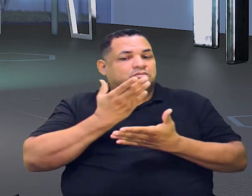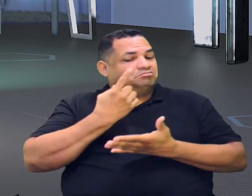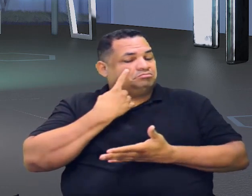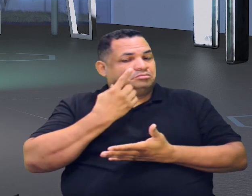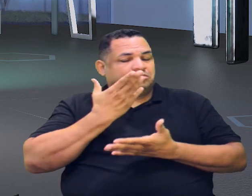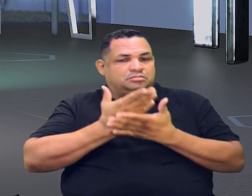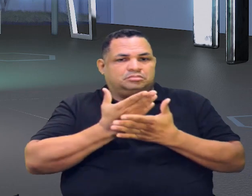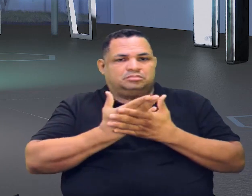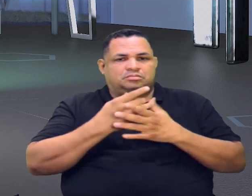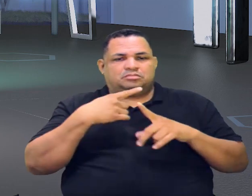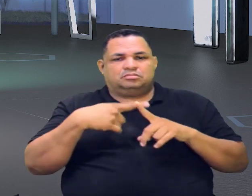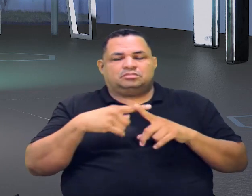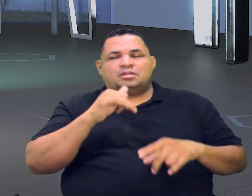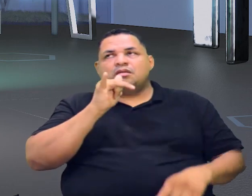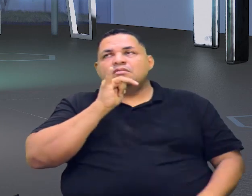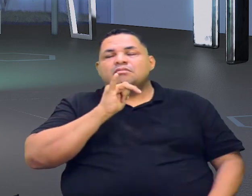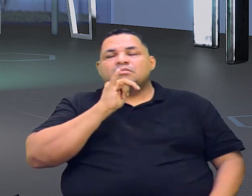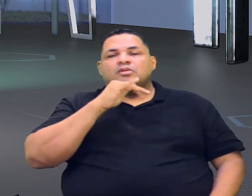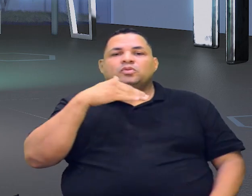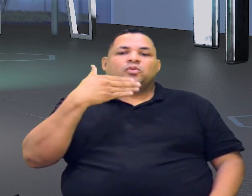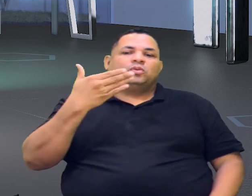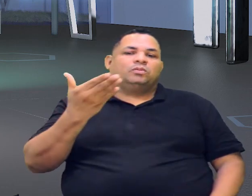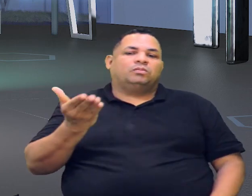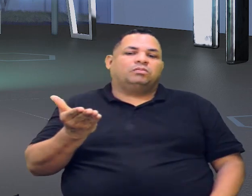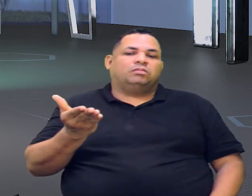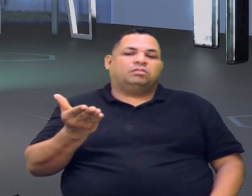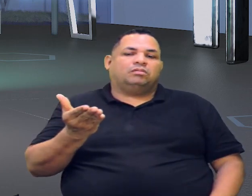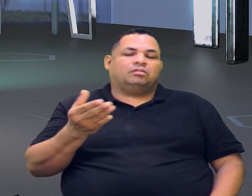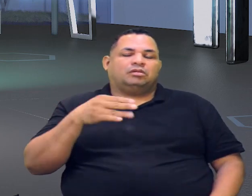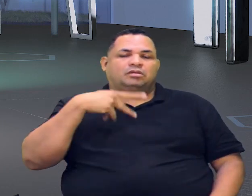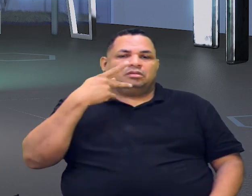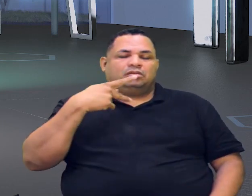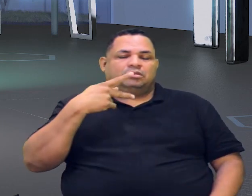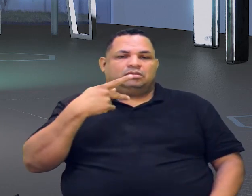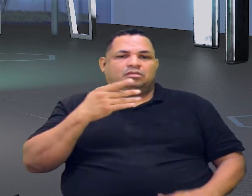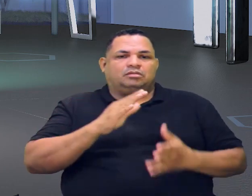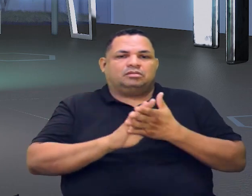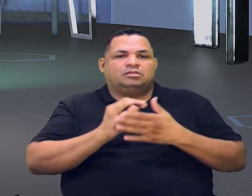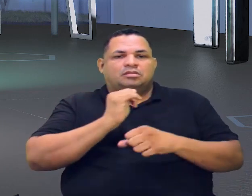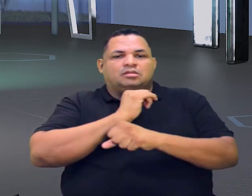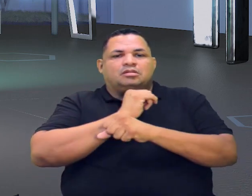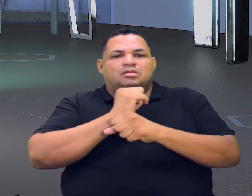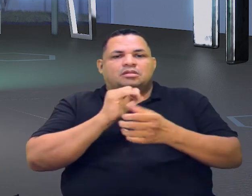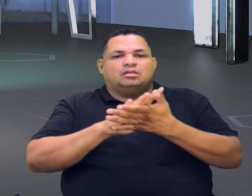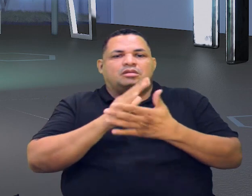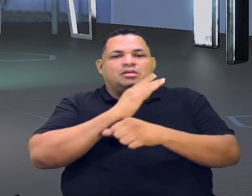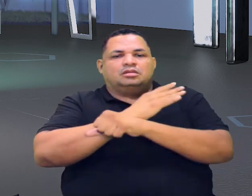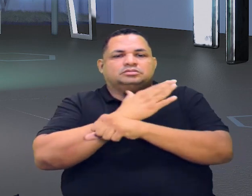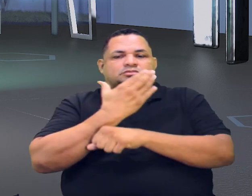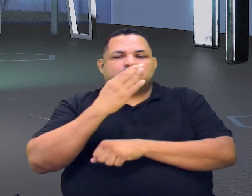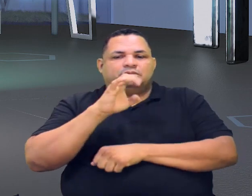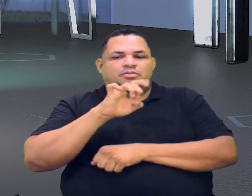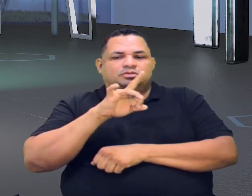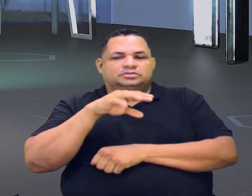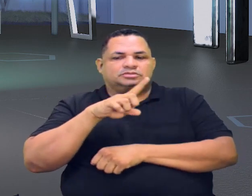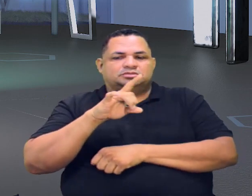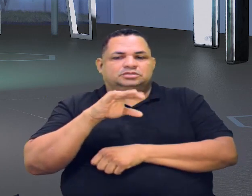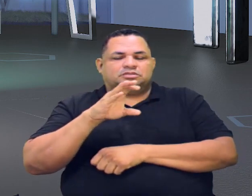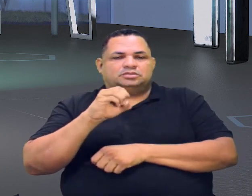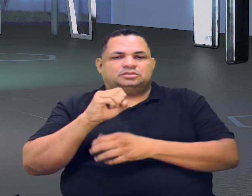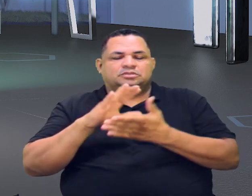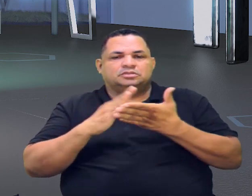nessa. Por quê? Por exemplo, quando a gente falar lá dos ácidos carboxílicos, a gente viu que algumas reações